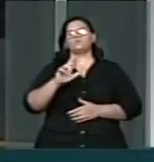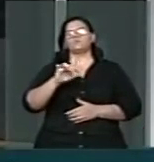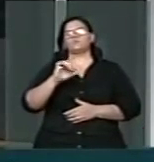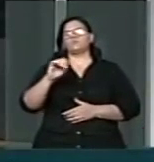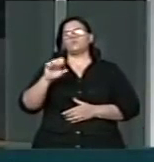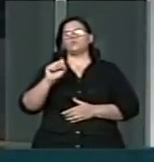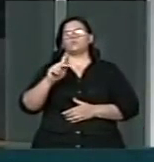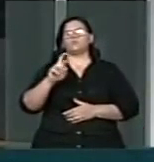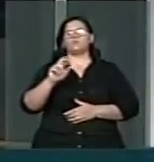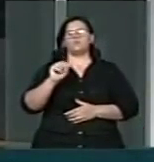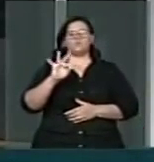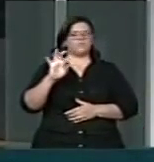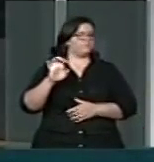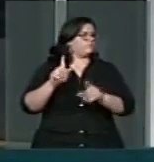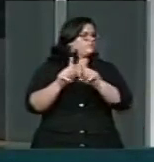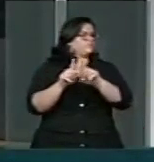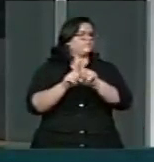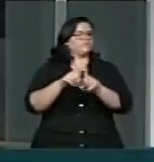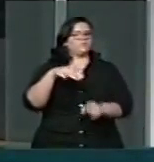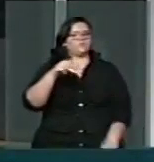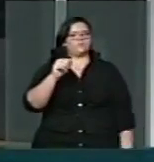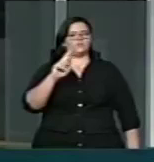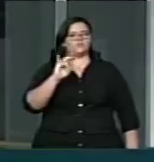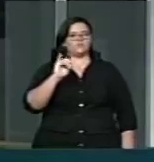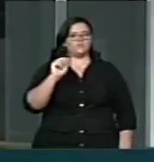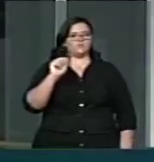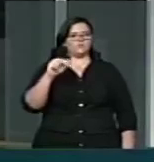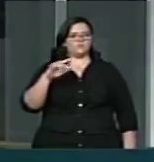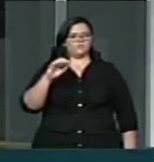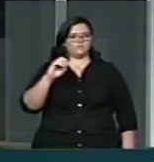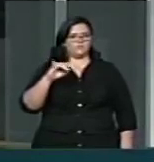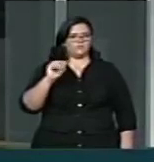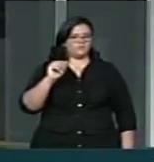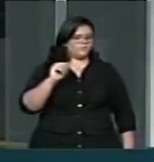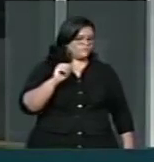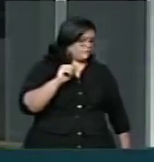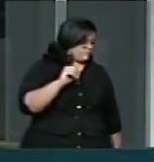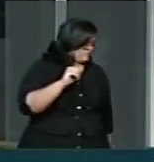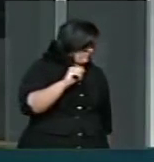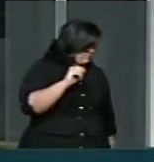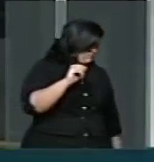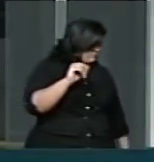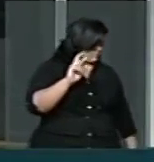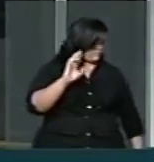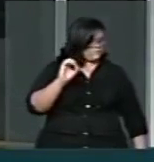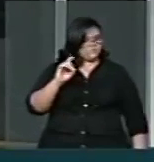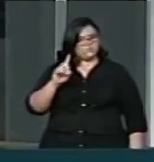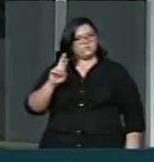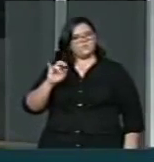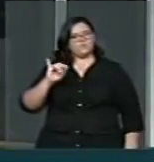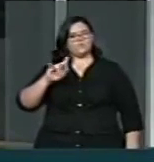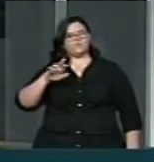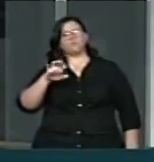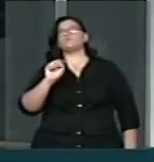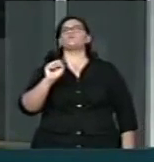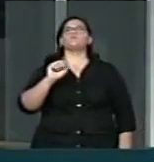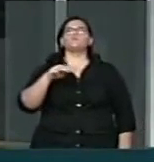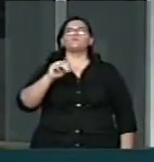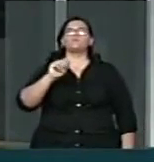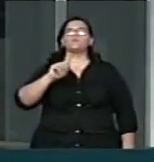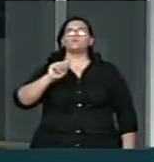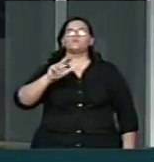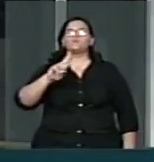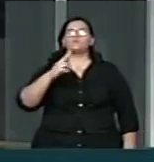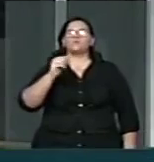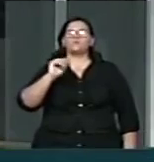Popular. Maria Antônia Rodrigues Magalhães, presidente do Sindicato dos Aposentados do Distrito Federal.